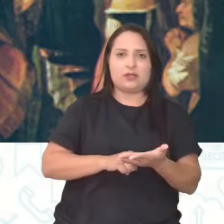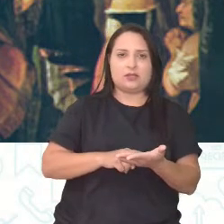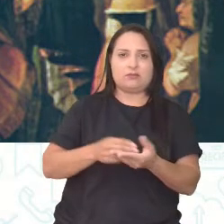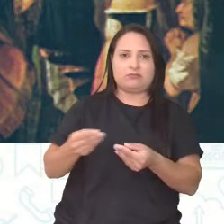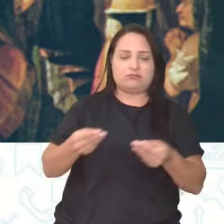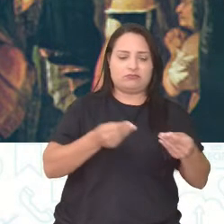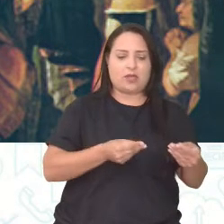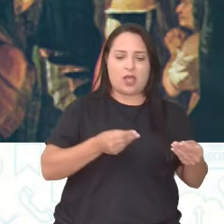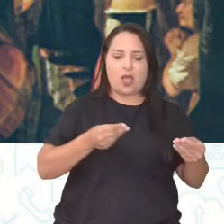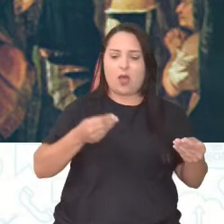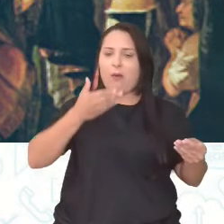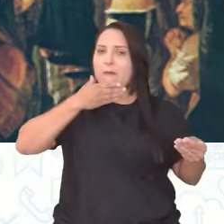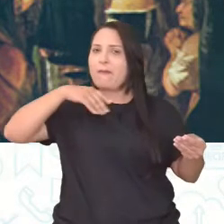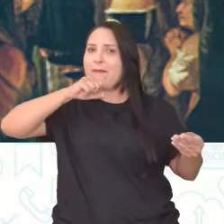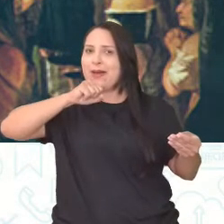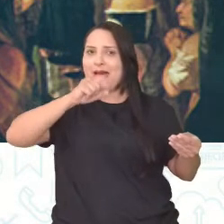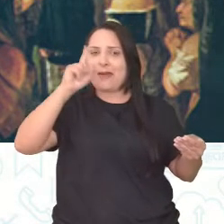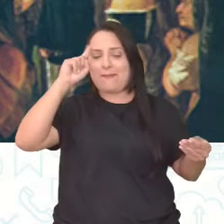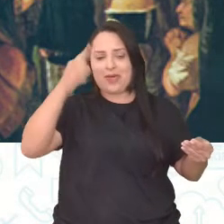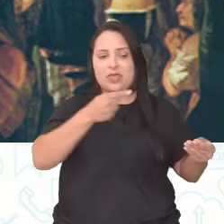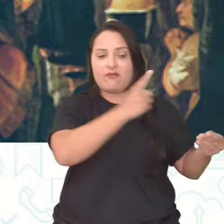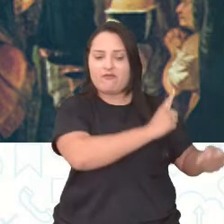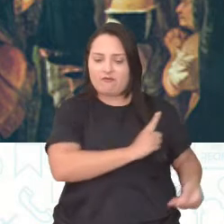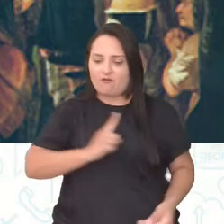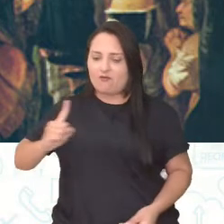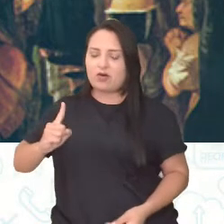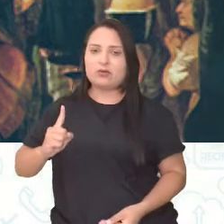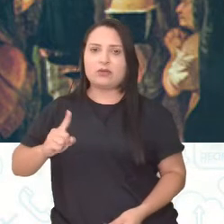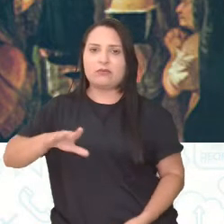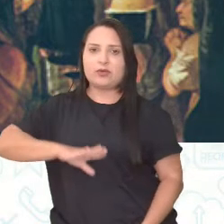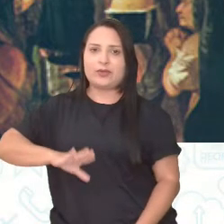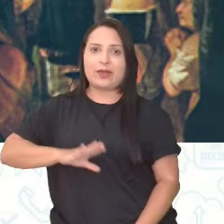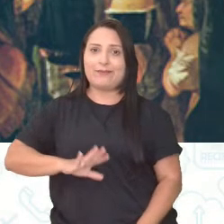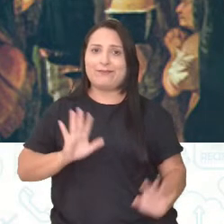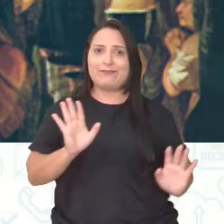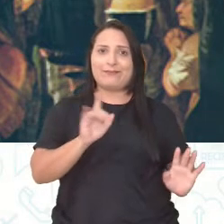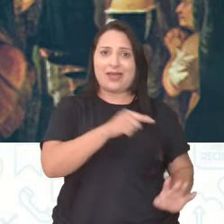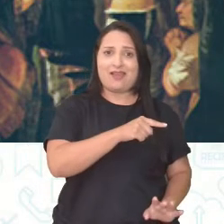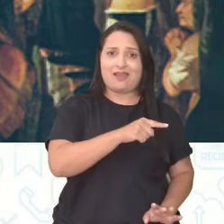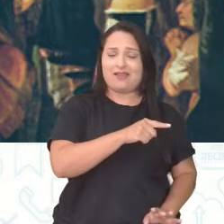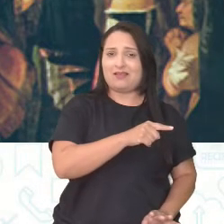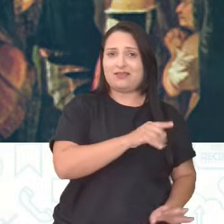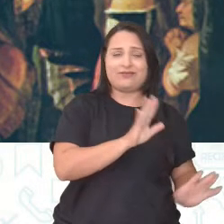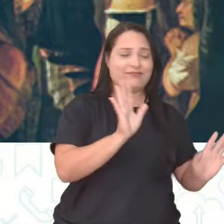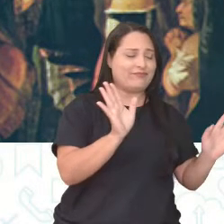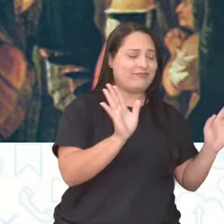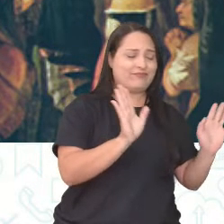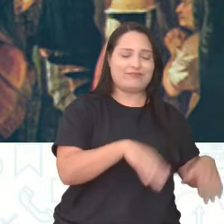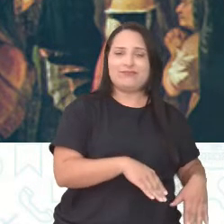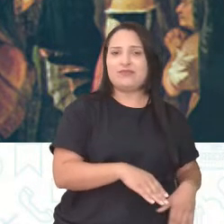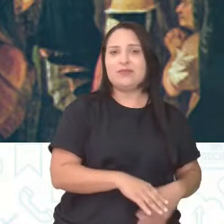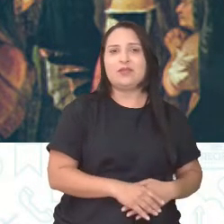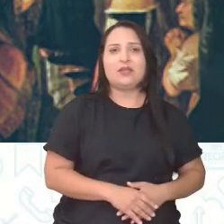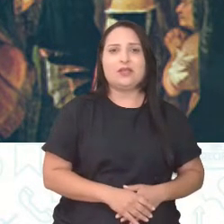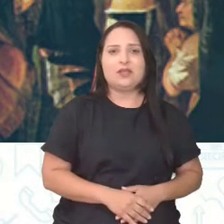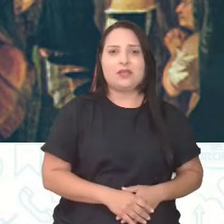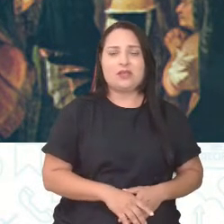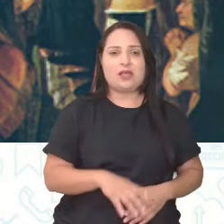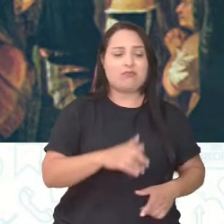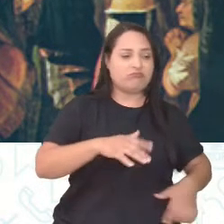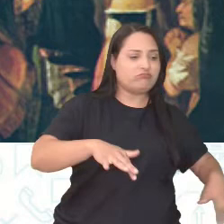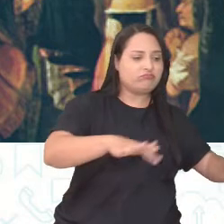Portugal. Submetendo-se ao rei e às cortes. Mas não foi isso que Dom Pedro fez, né? Levado pelas